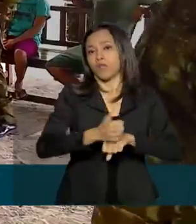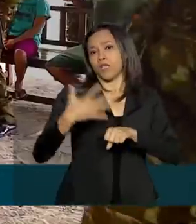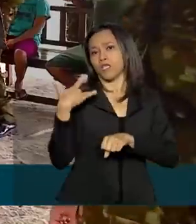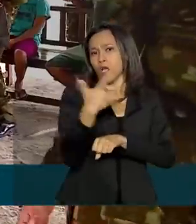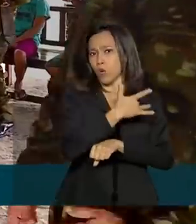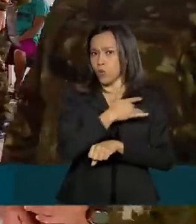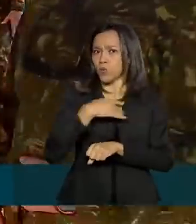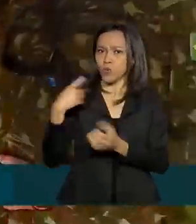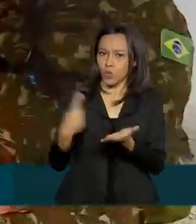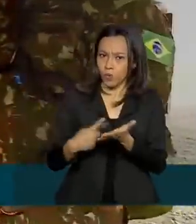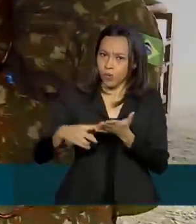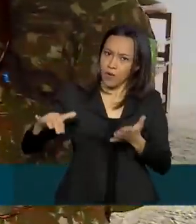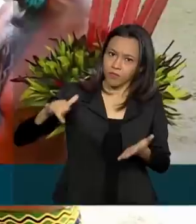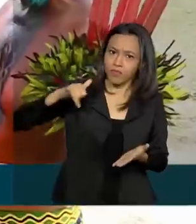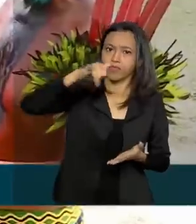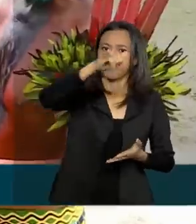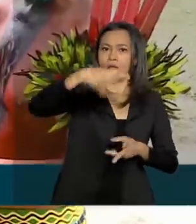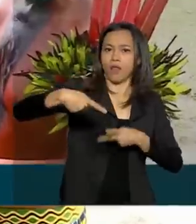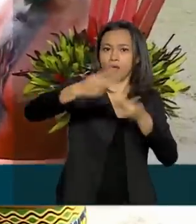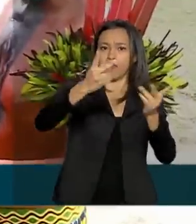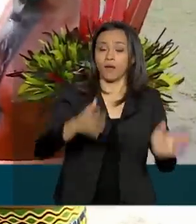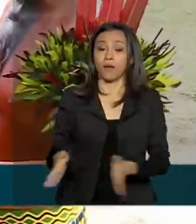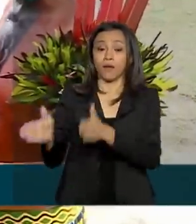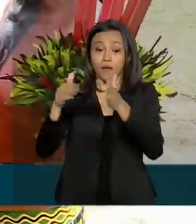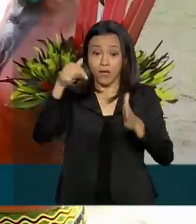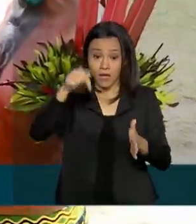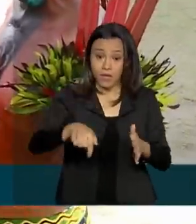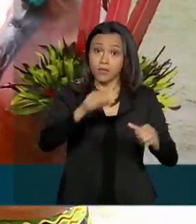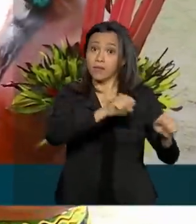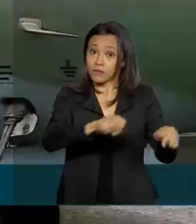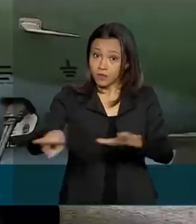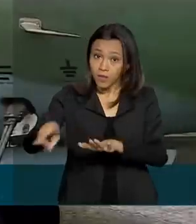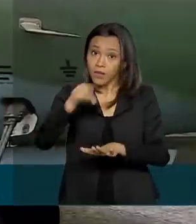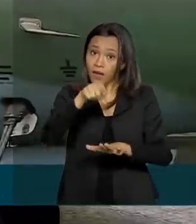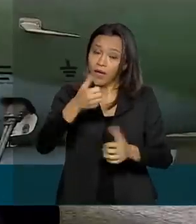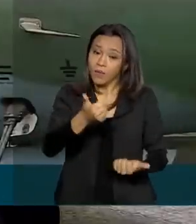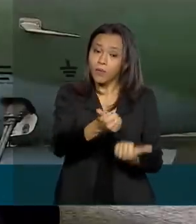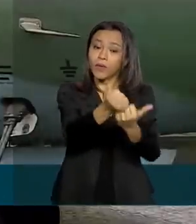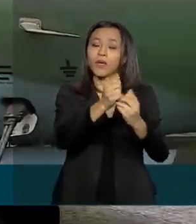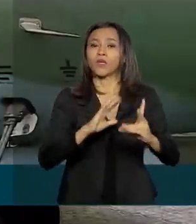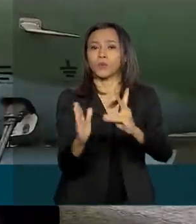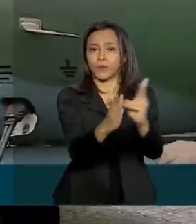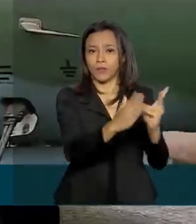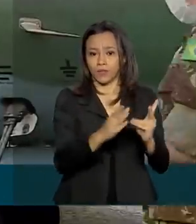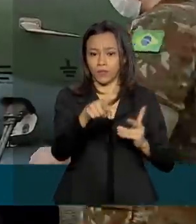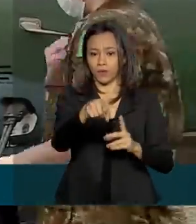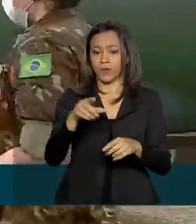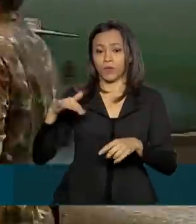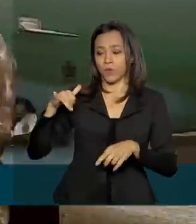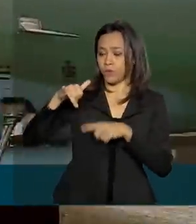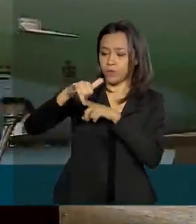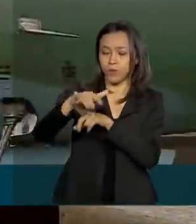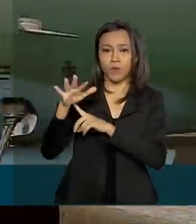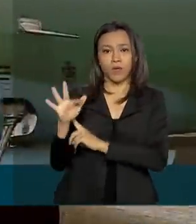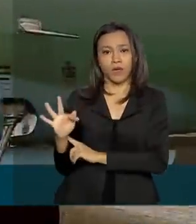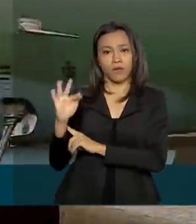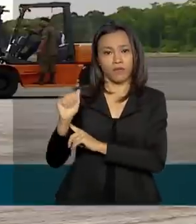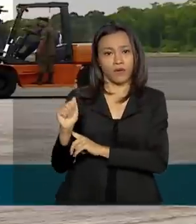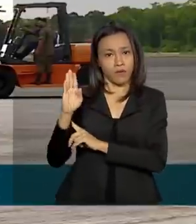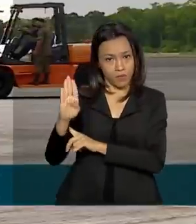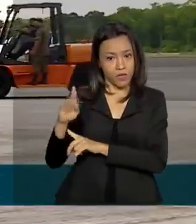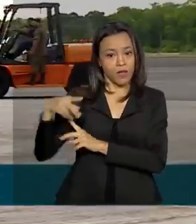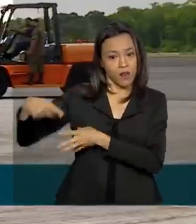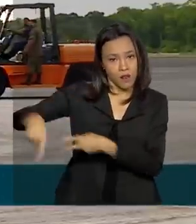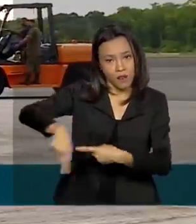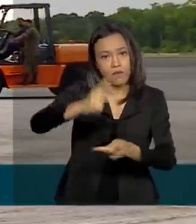Nesta semana, o trabalho dos militares é junto aos indígenas no Amazonas. A Força Aérea Brasileira disponibilizou o transporte dos profissionais